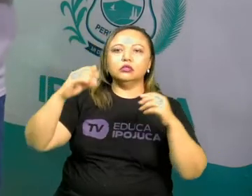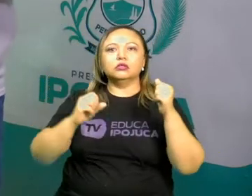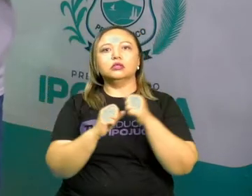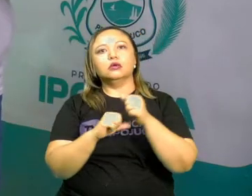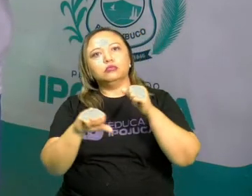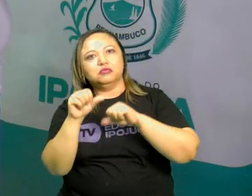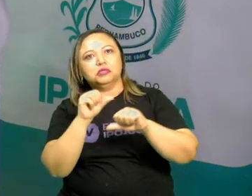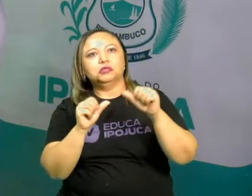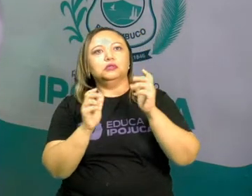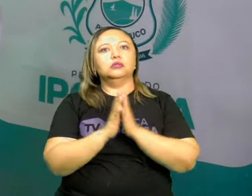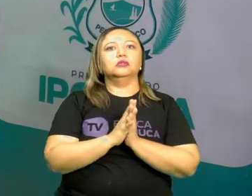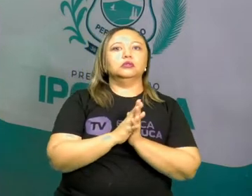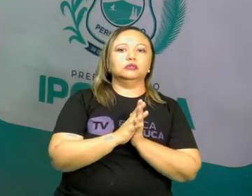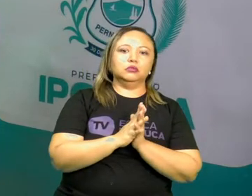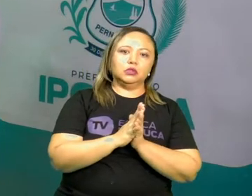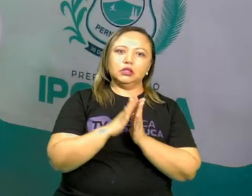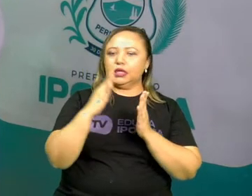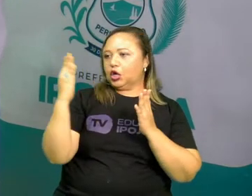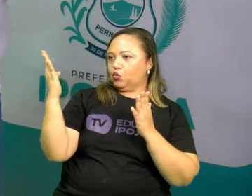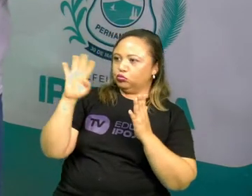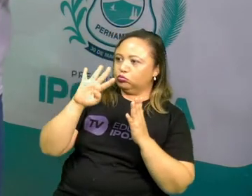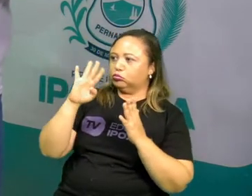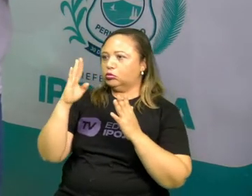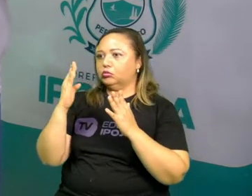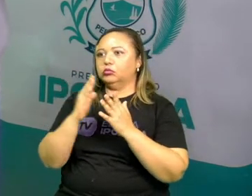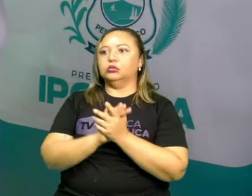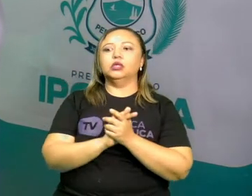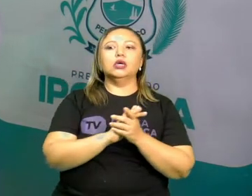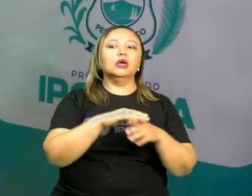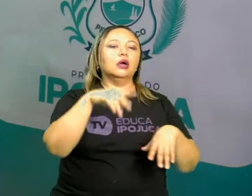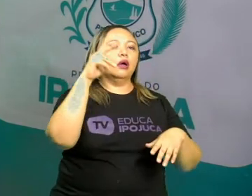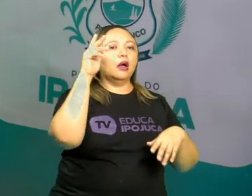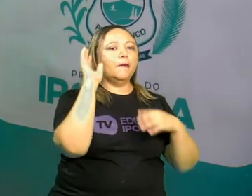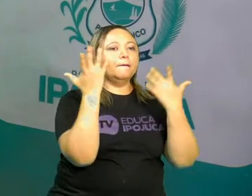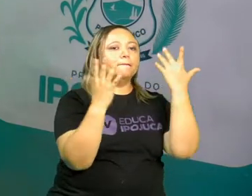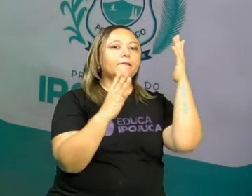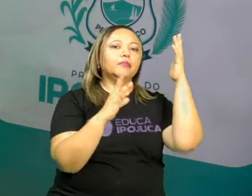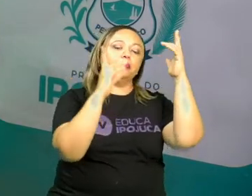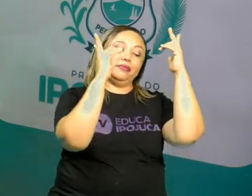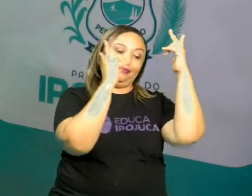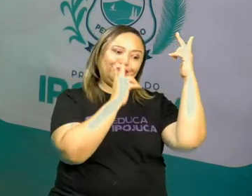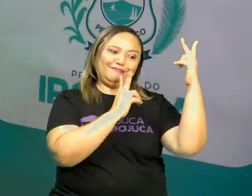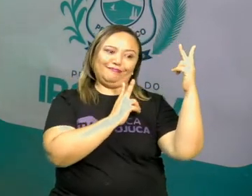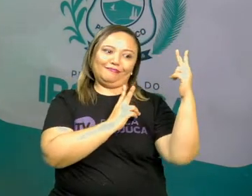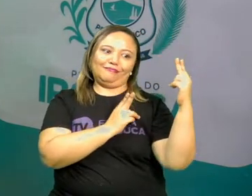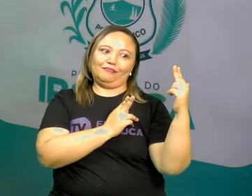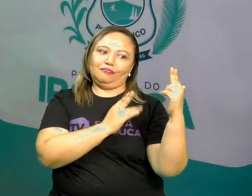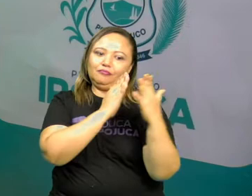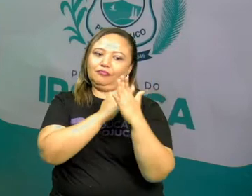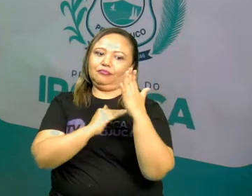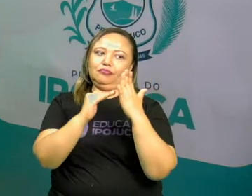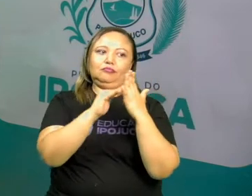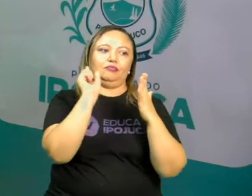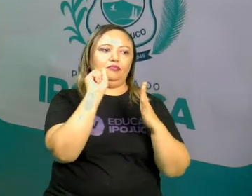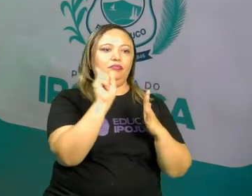modificação, tudo isso. Então, a paisagem, ela não é idêntica para todos.